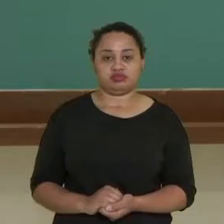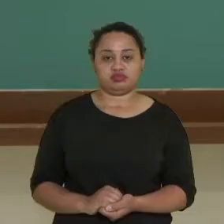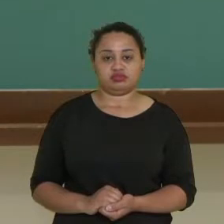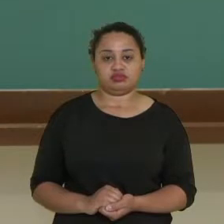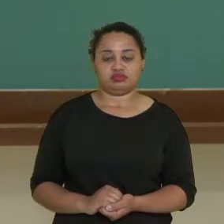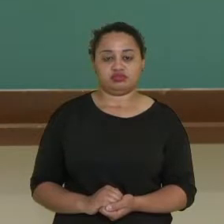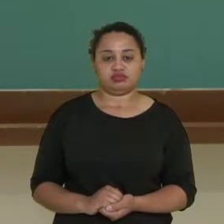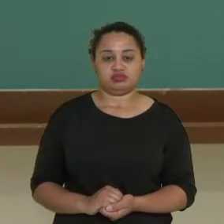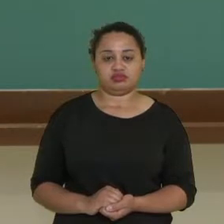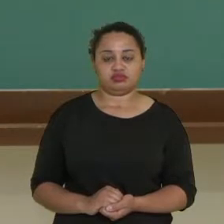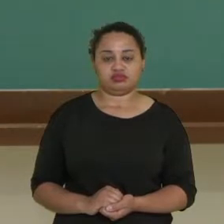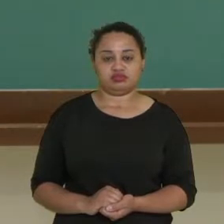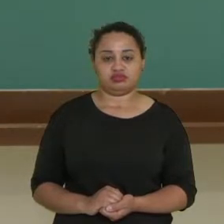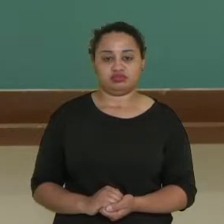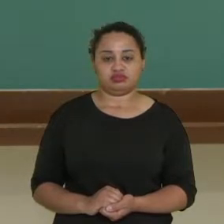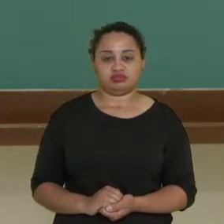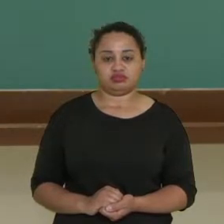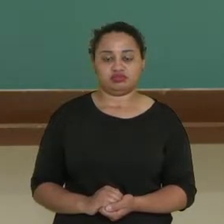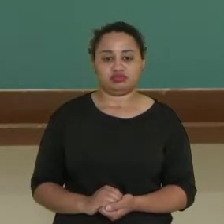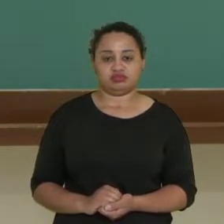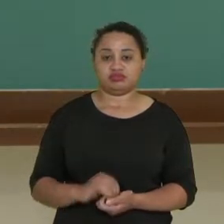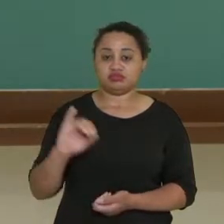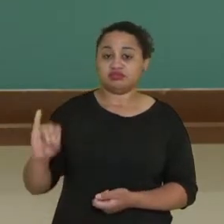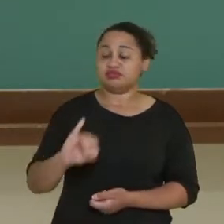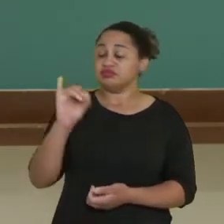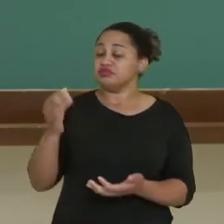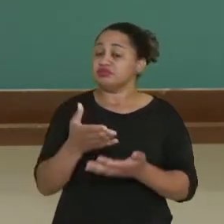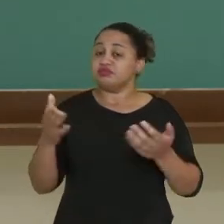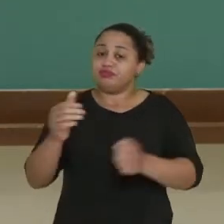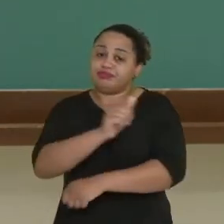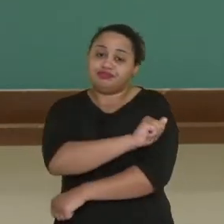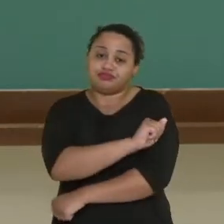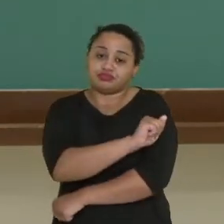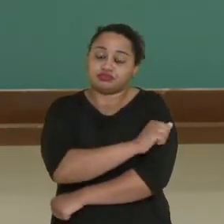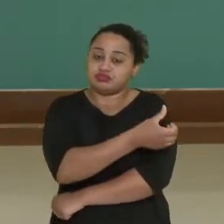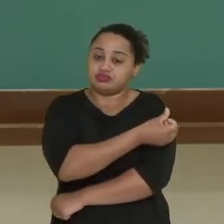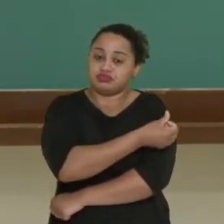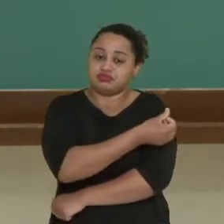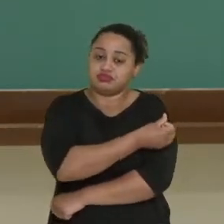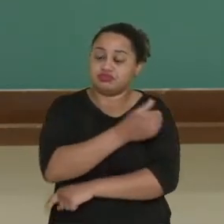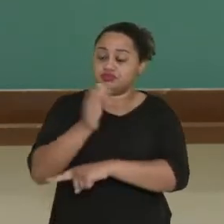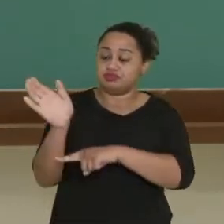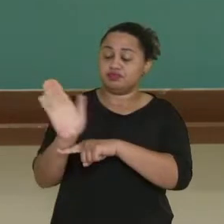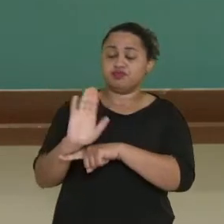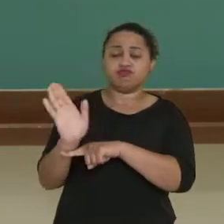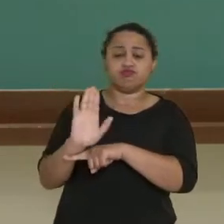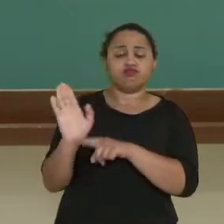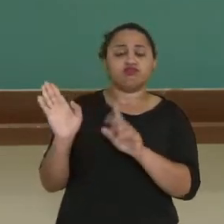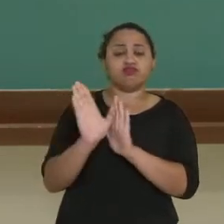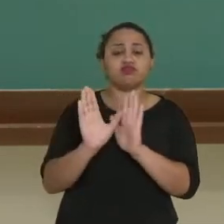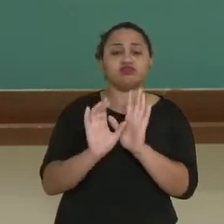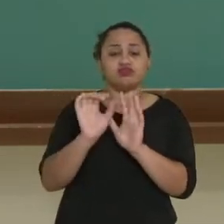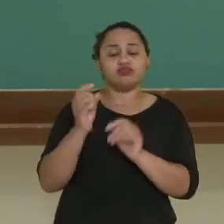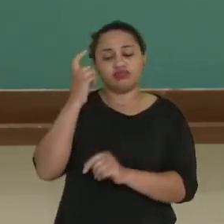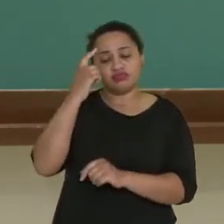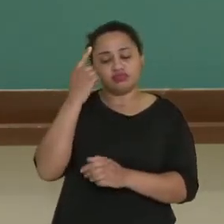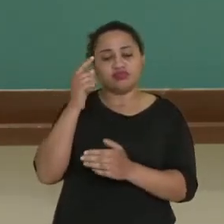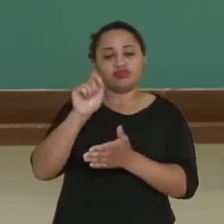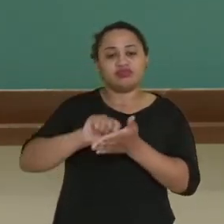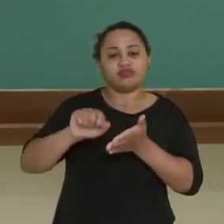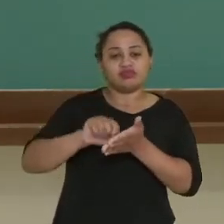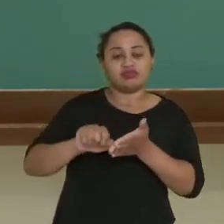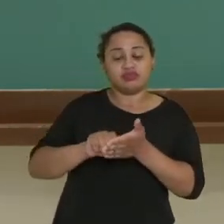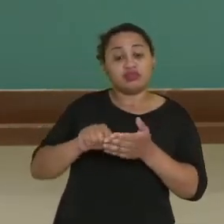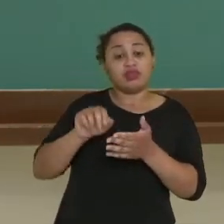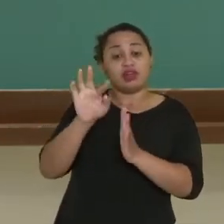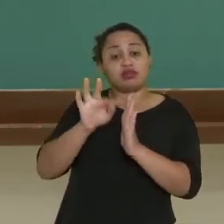Olá, estudantes do sexto ano! Neste vídeo vamos falar sobre produção de cordel. Vocês lembram o